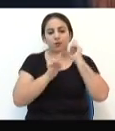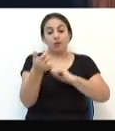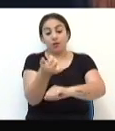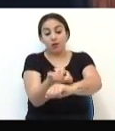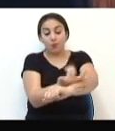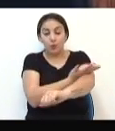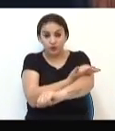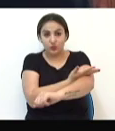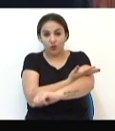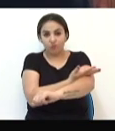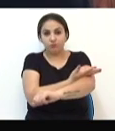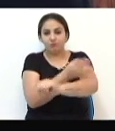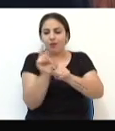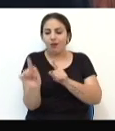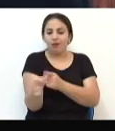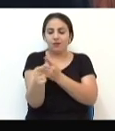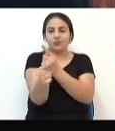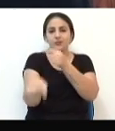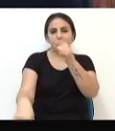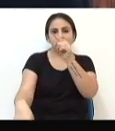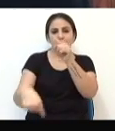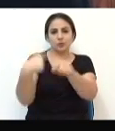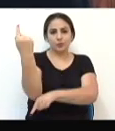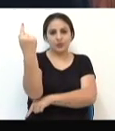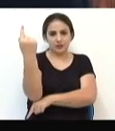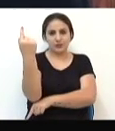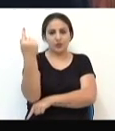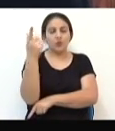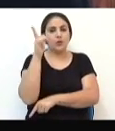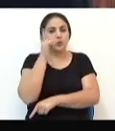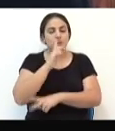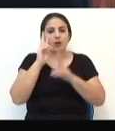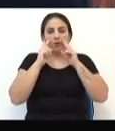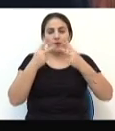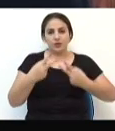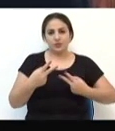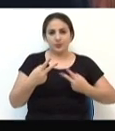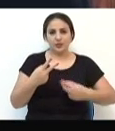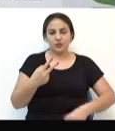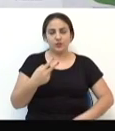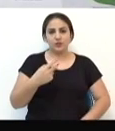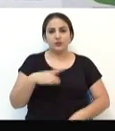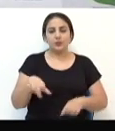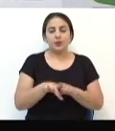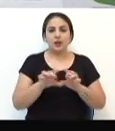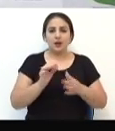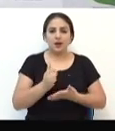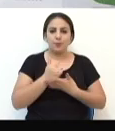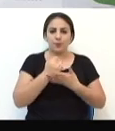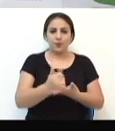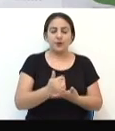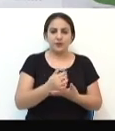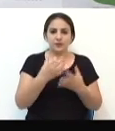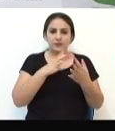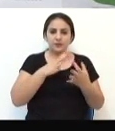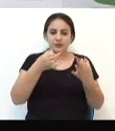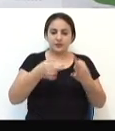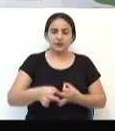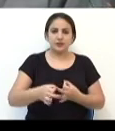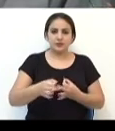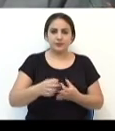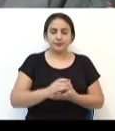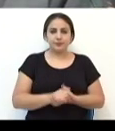emoções, de desafios, de superações, de reconhecimento, de apoios, de certeza e